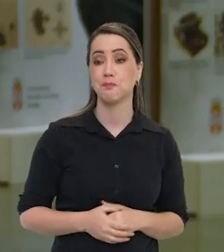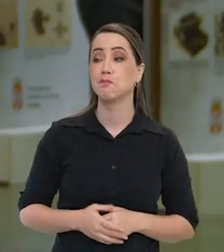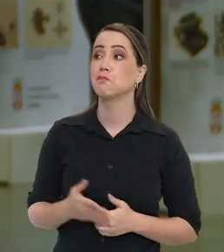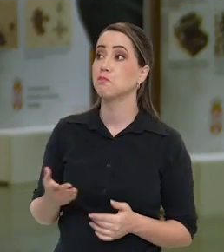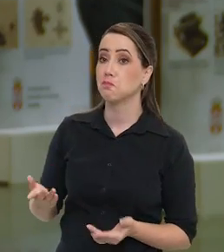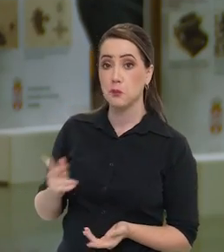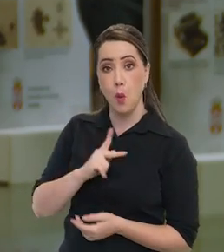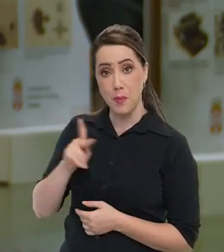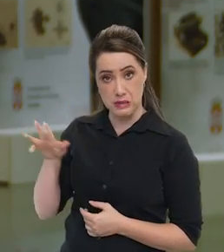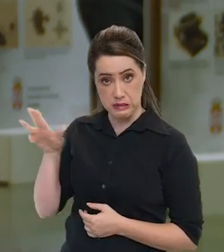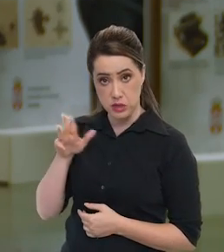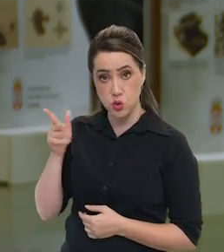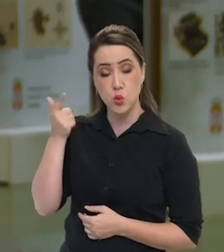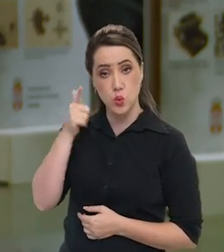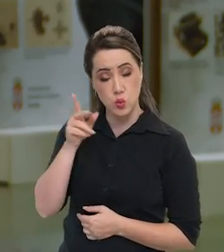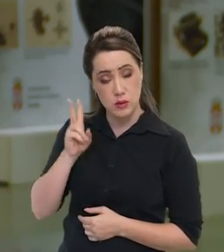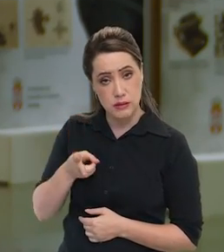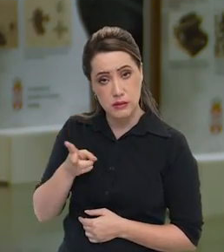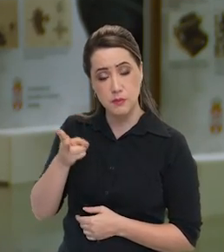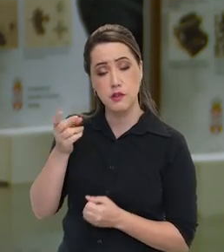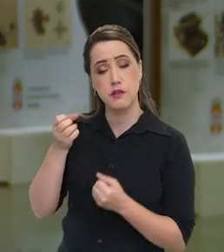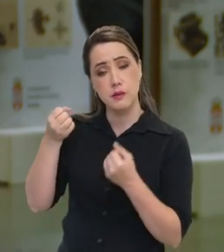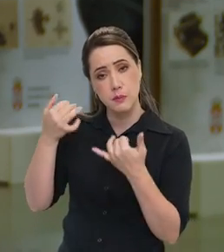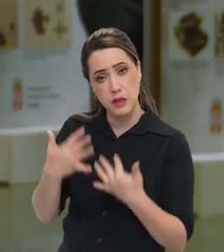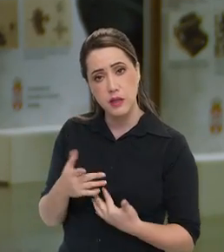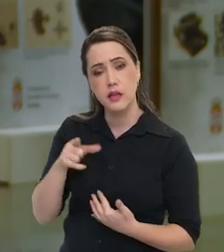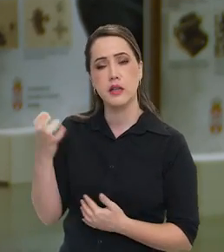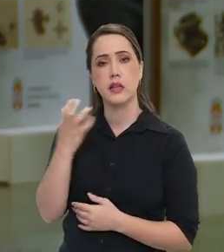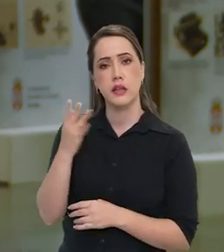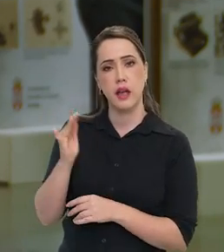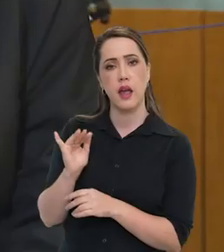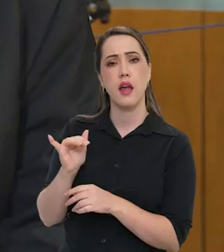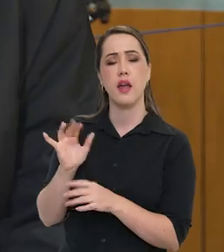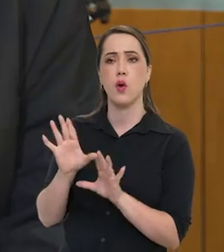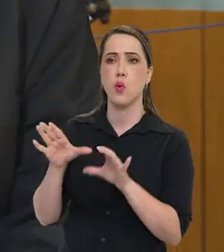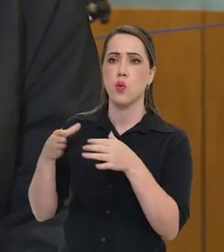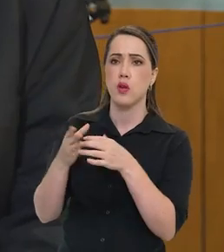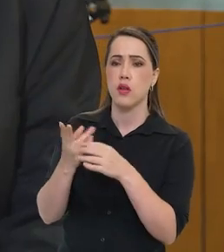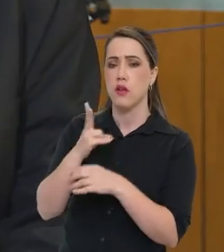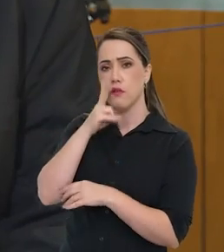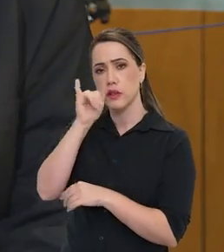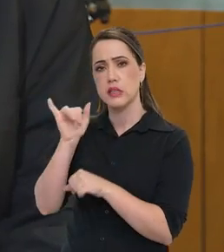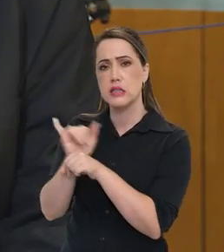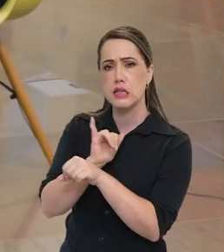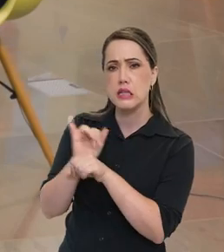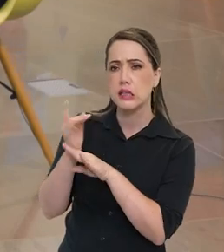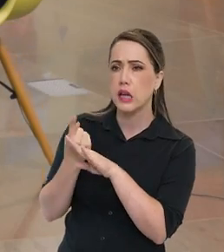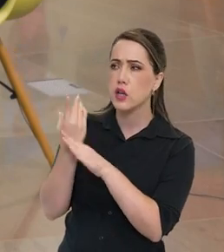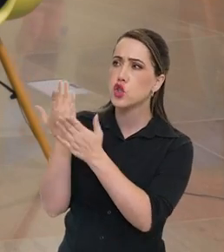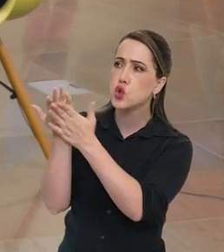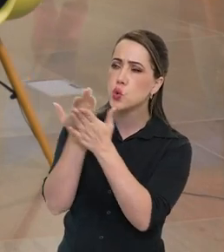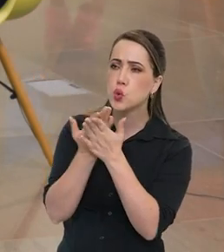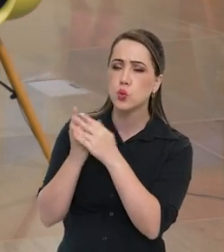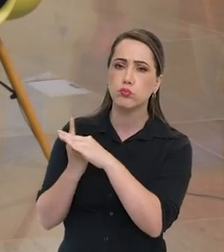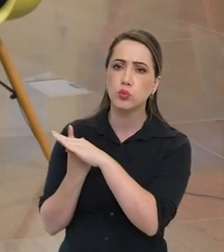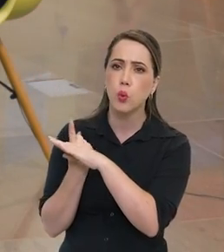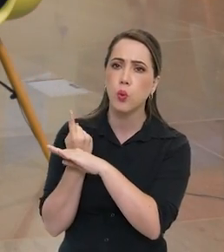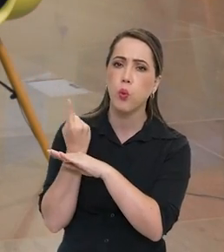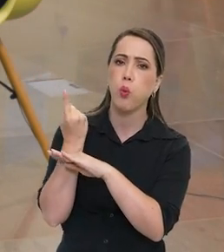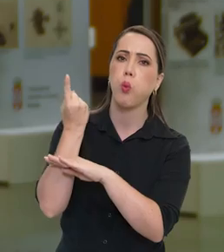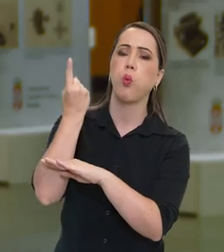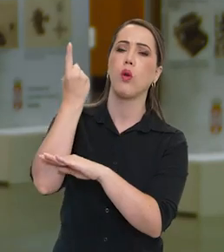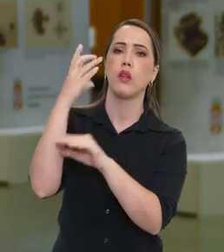Bom, e o presidente Lula tem reafirmado que quer fortalecer o setor aeroespacial, o setor de ciência, de